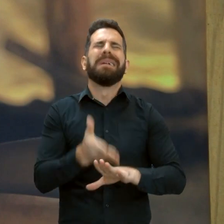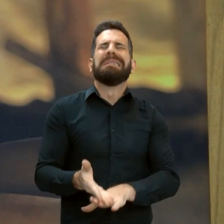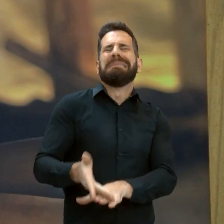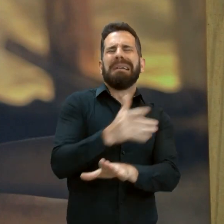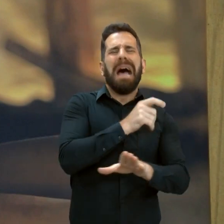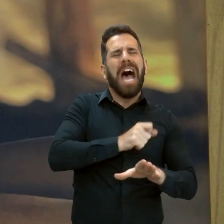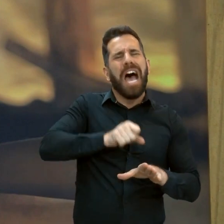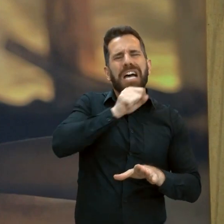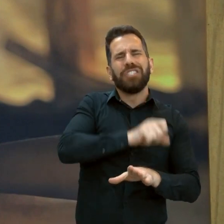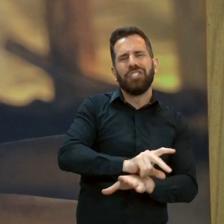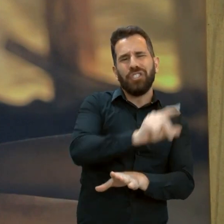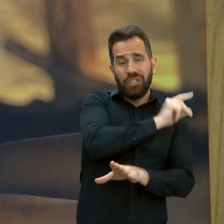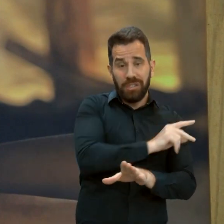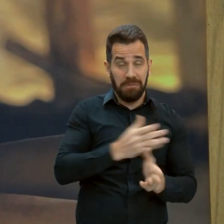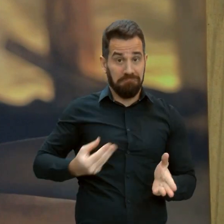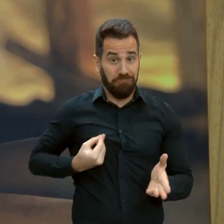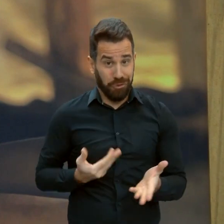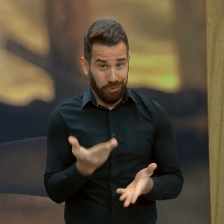digital.